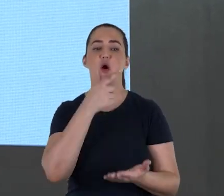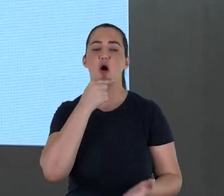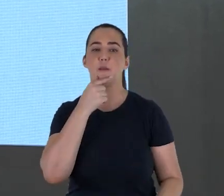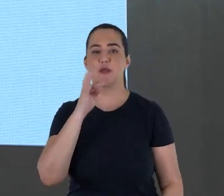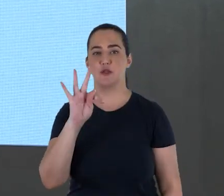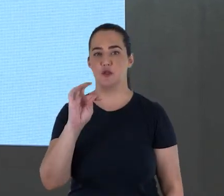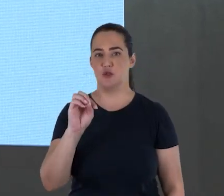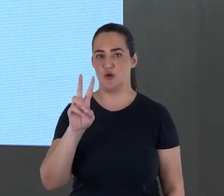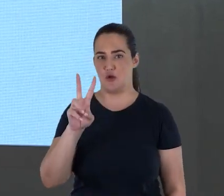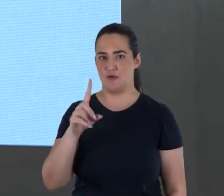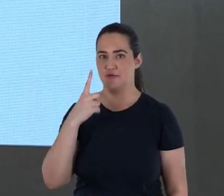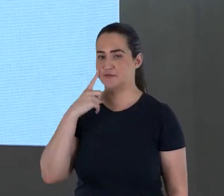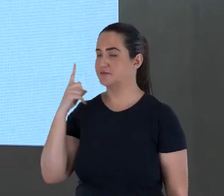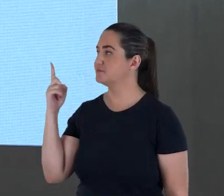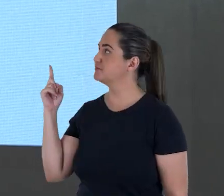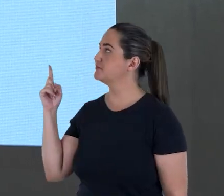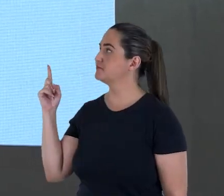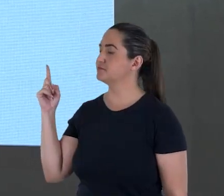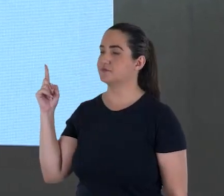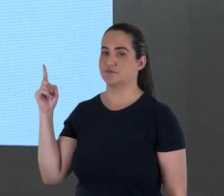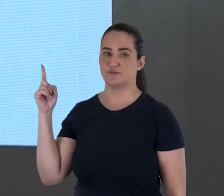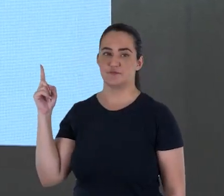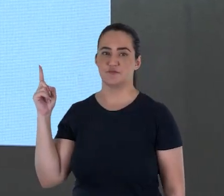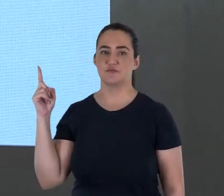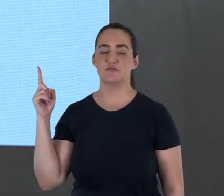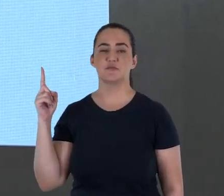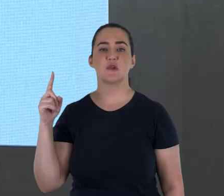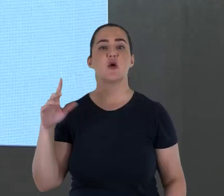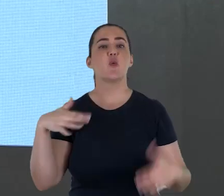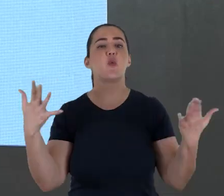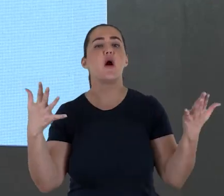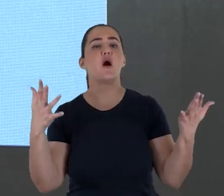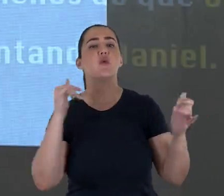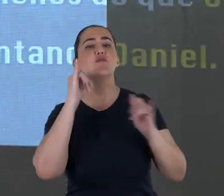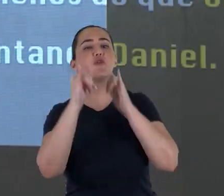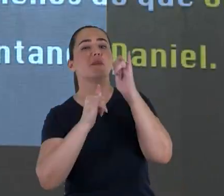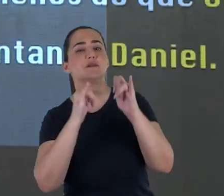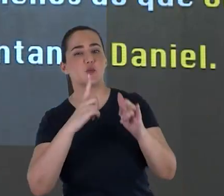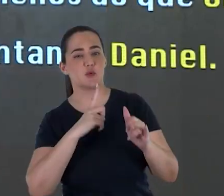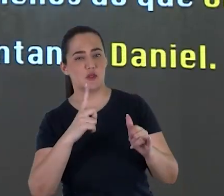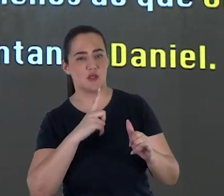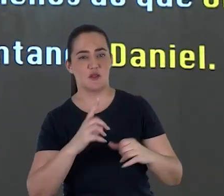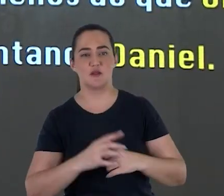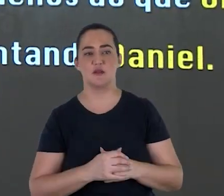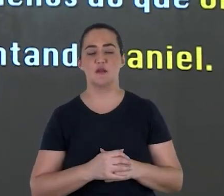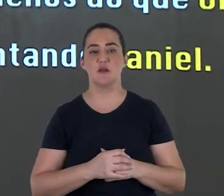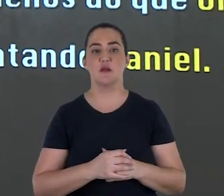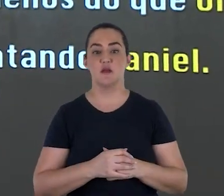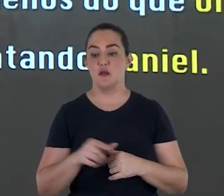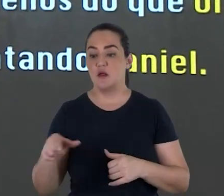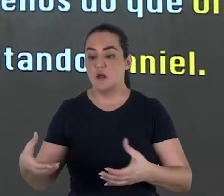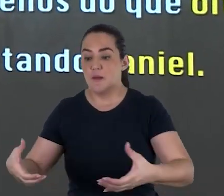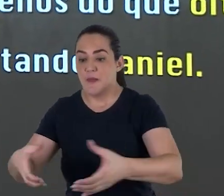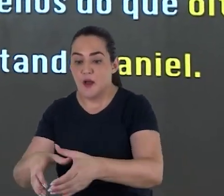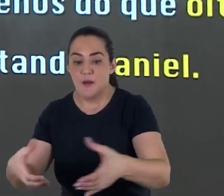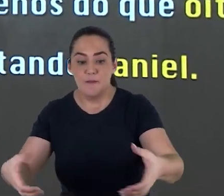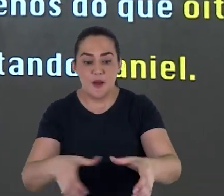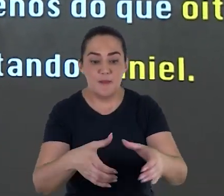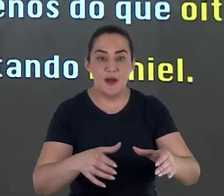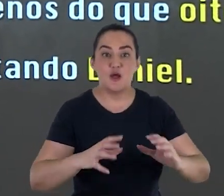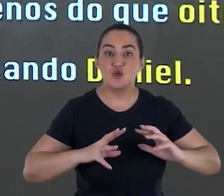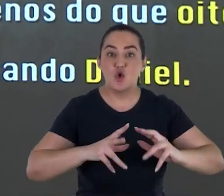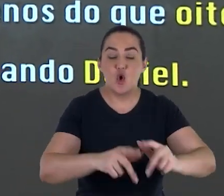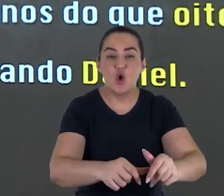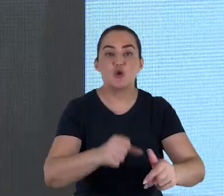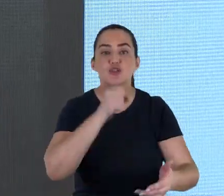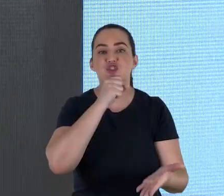Tov. É a mais recente que nós temos. Vamos ver o que informação Emmanuel Tov nos dá dos fragmentos bíblicos